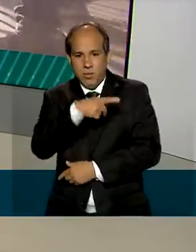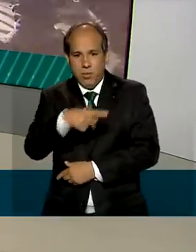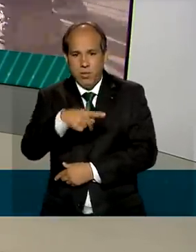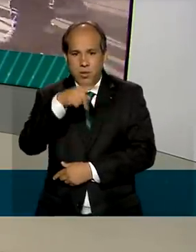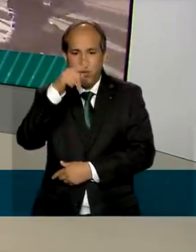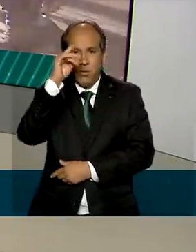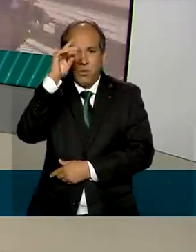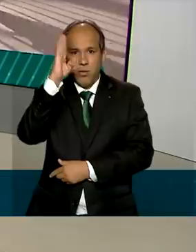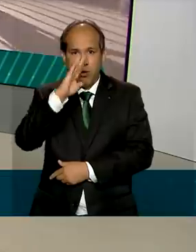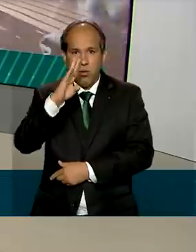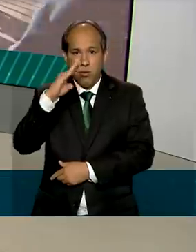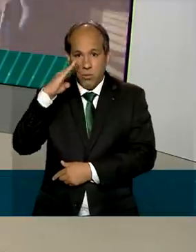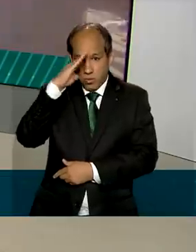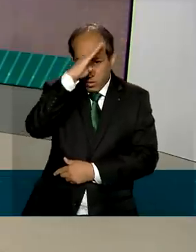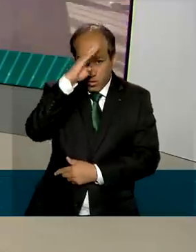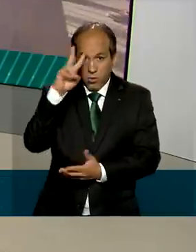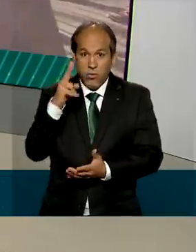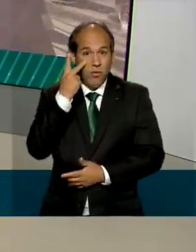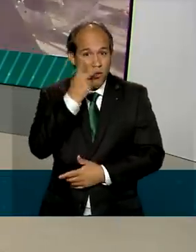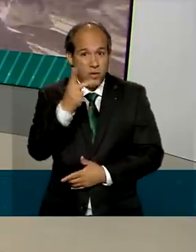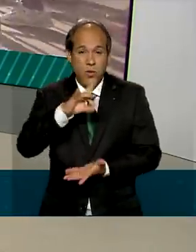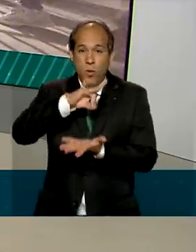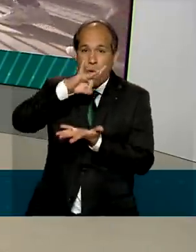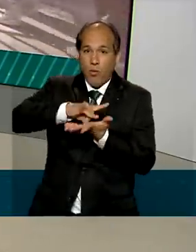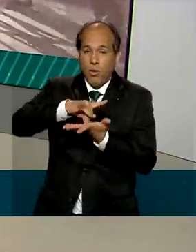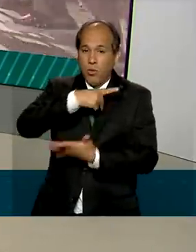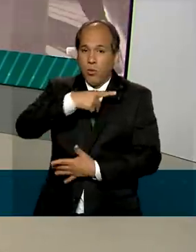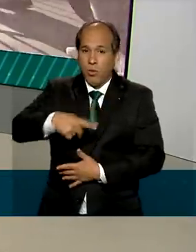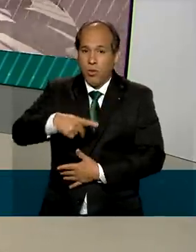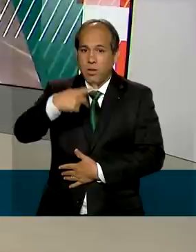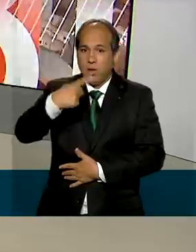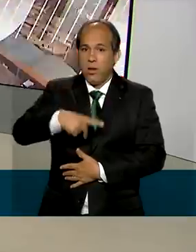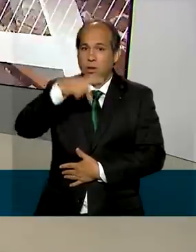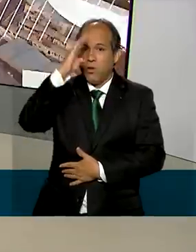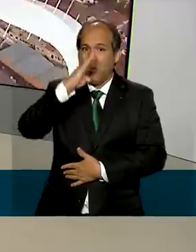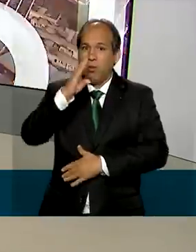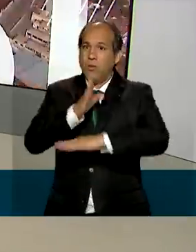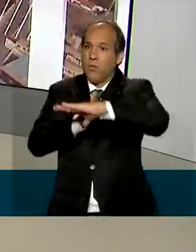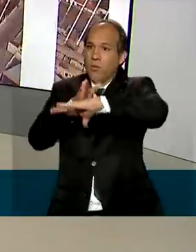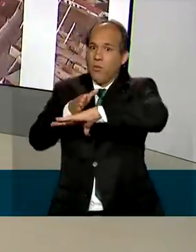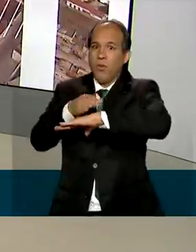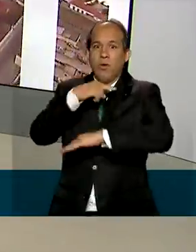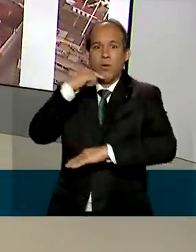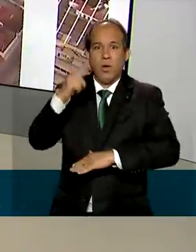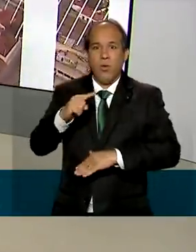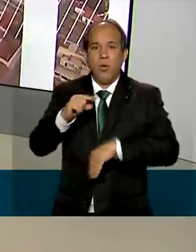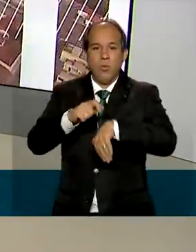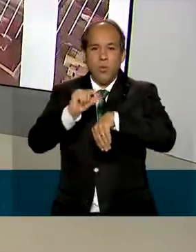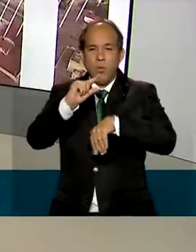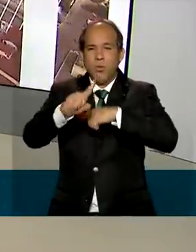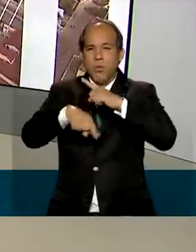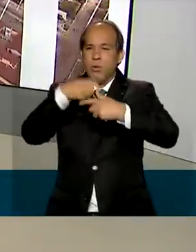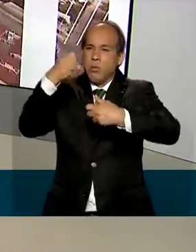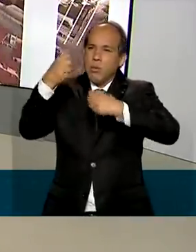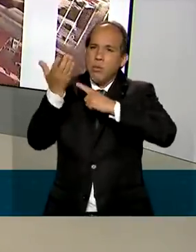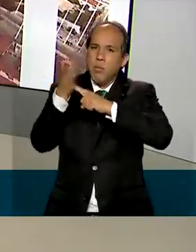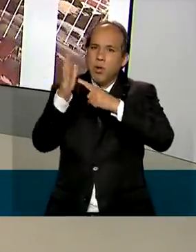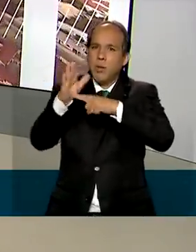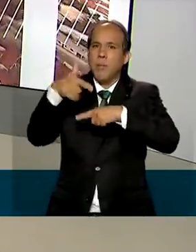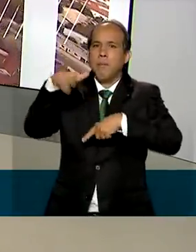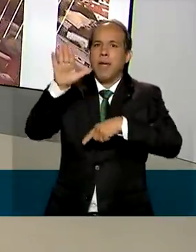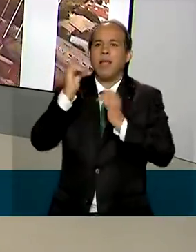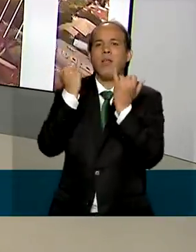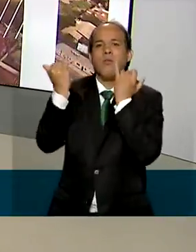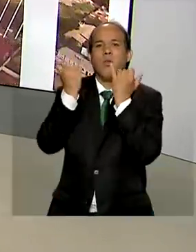visita oficial do presidente brasileiro à Rússia. A qualquer momento, a gente volta com novas informações sobre